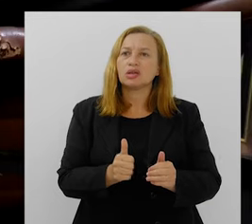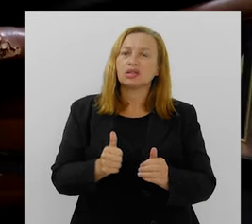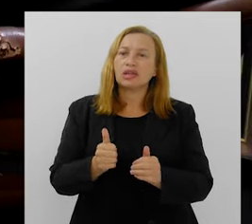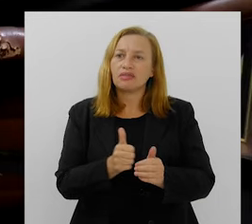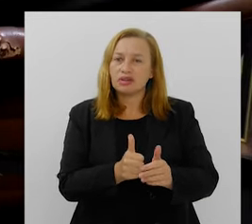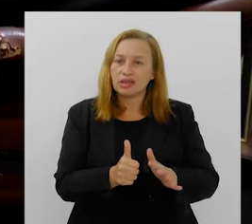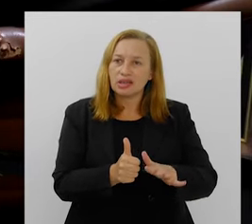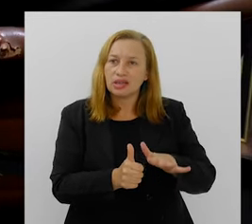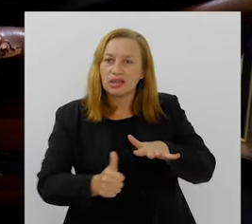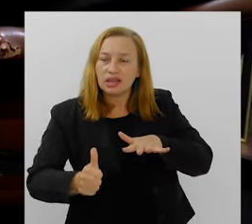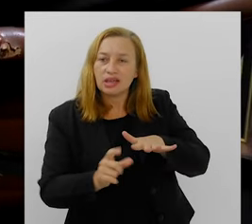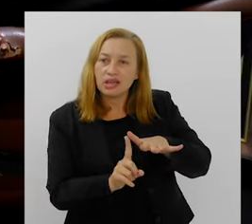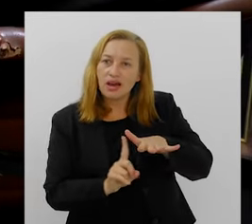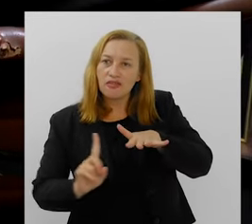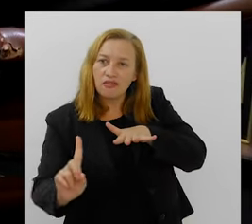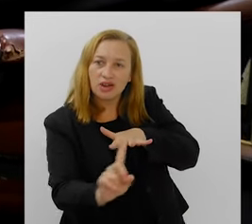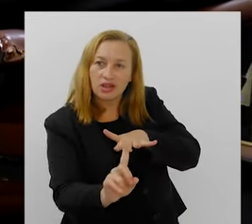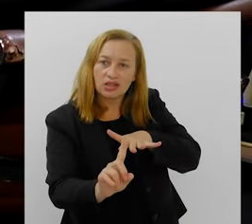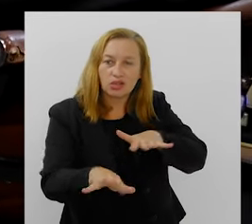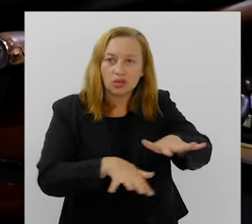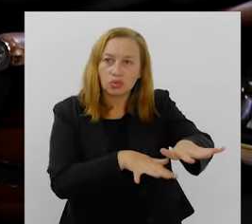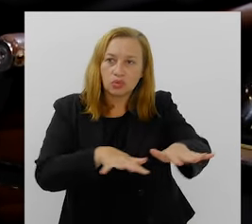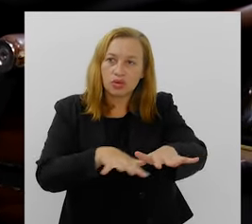do carro alegórico, até me arrepio.